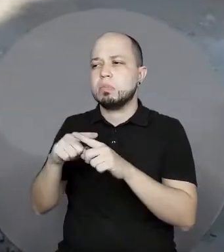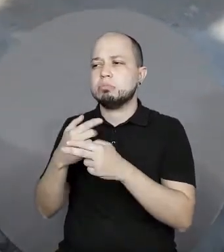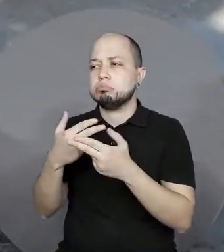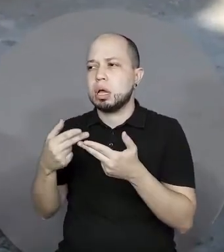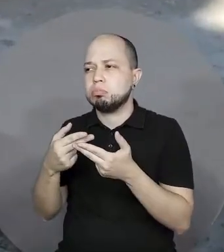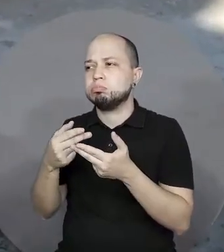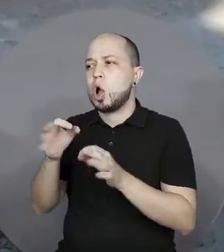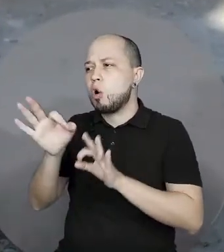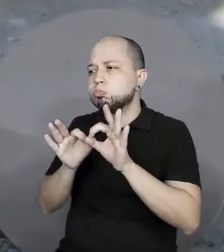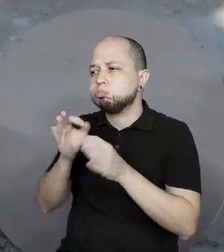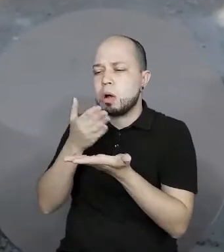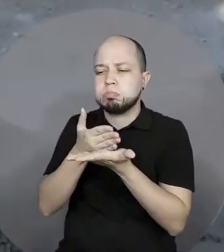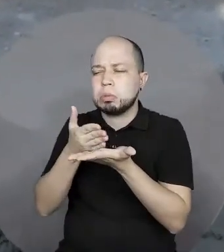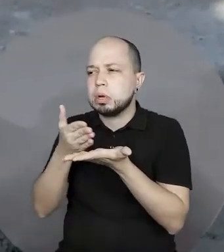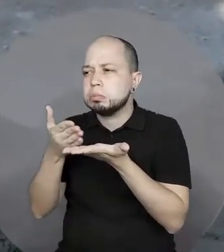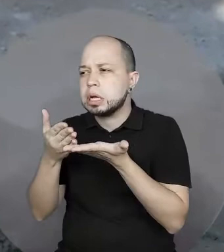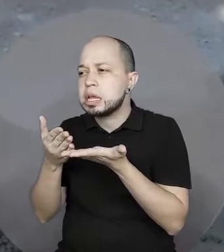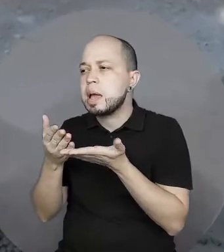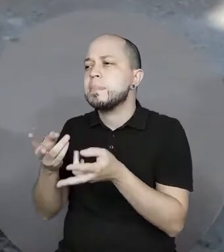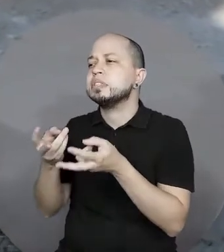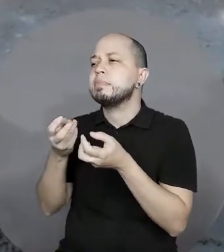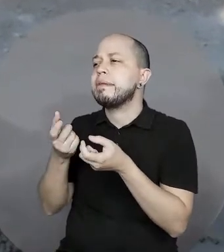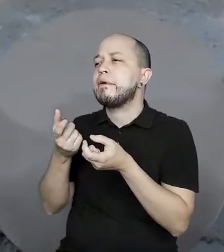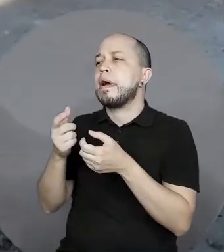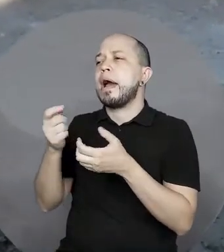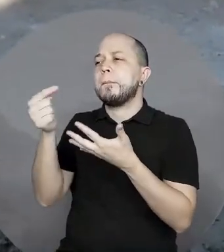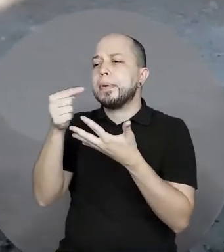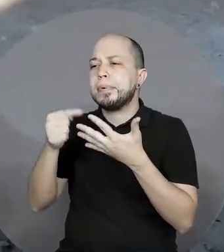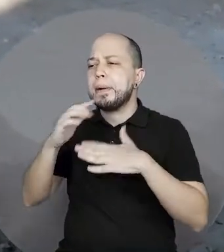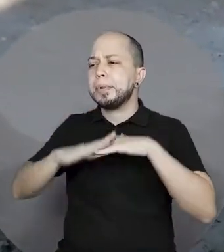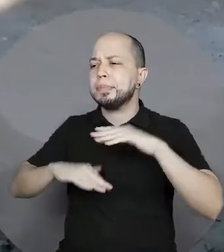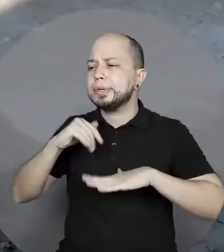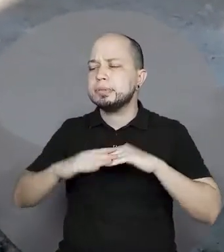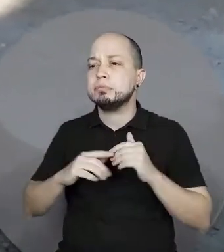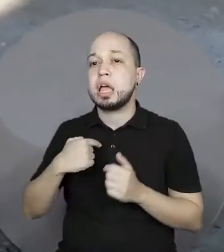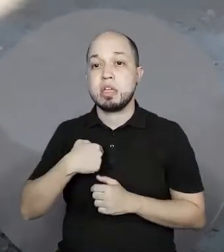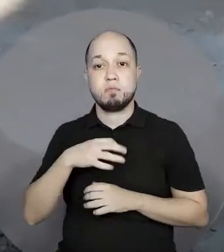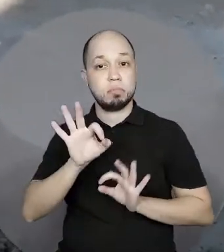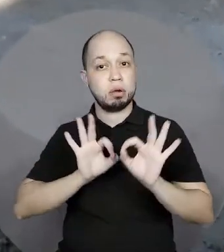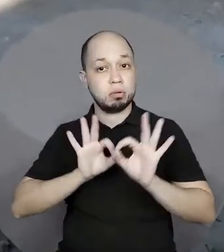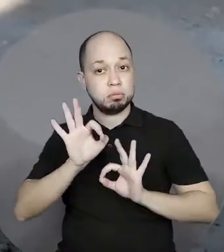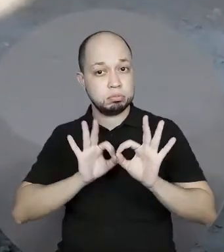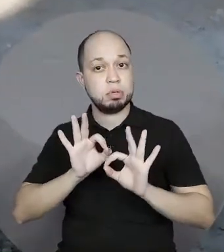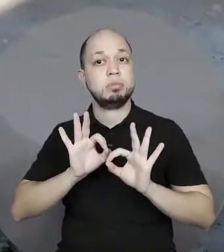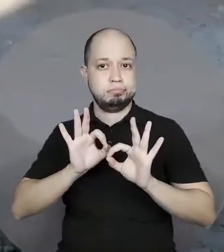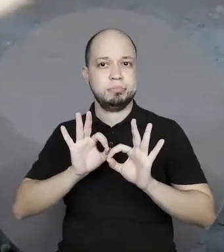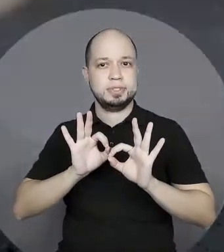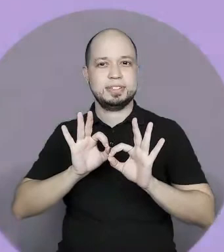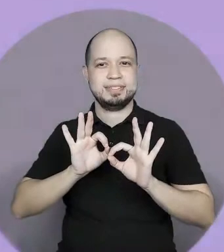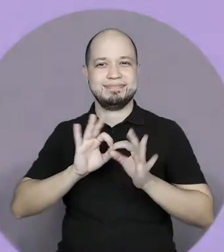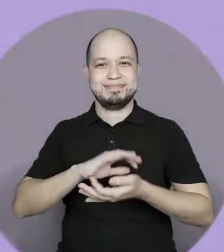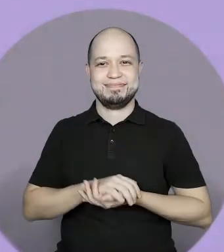vendo que tinha mais habilidade em bordado, na biblioteiria. E aí eu fui organizando, aí me batizaram com o coordenador.